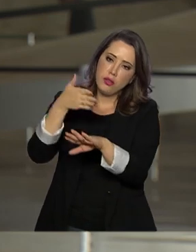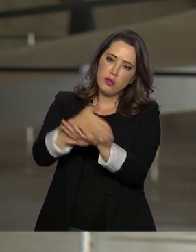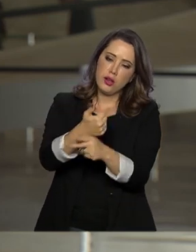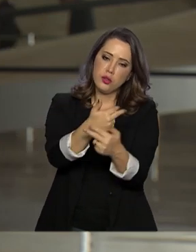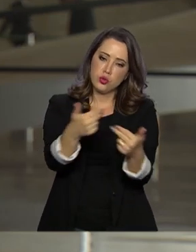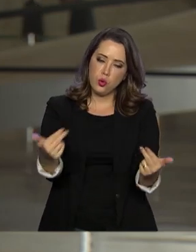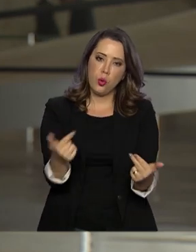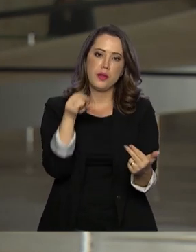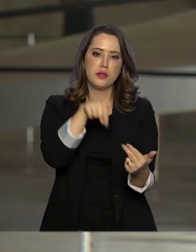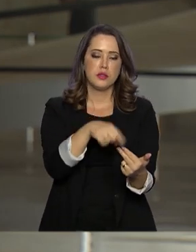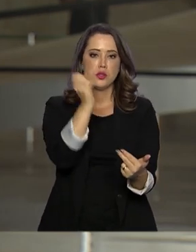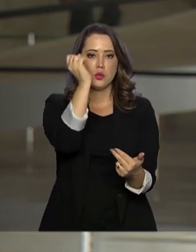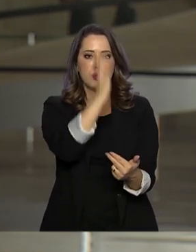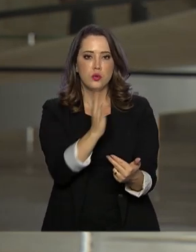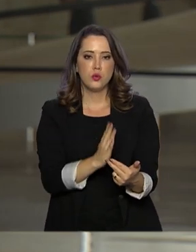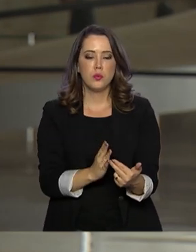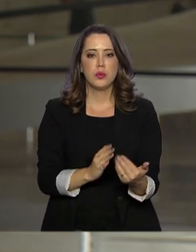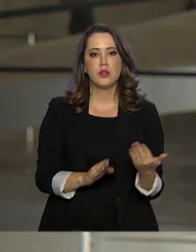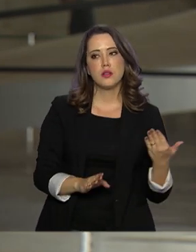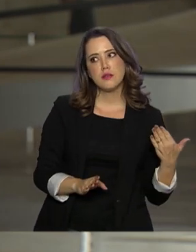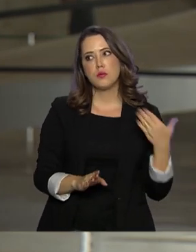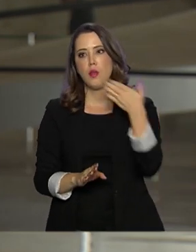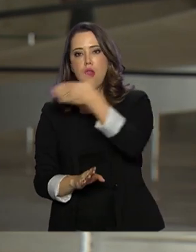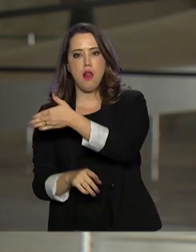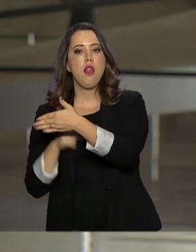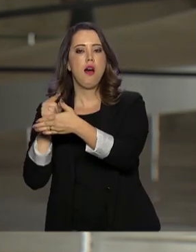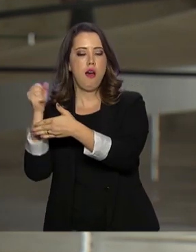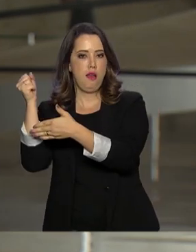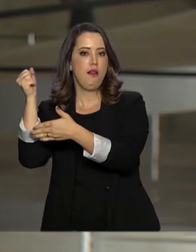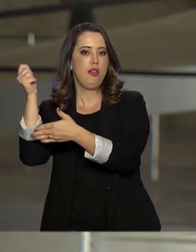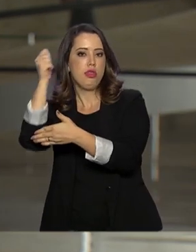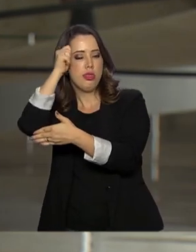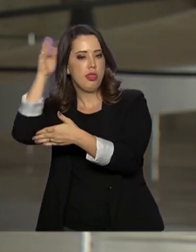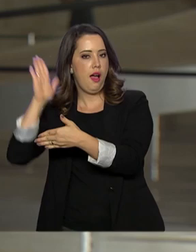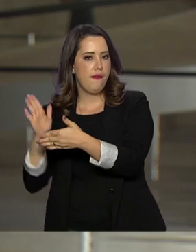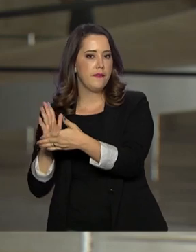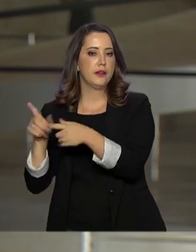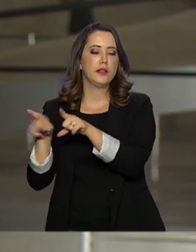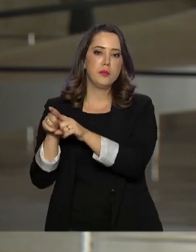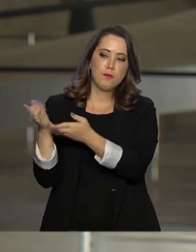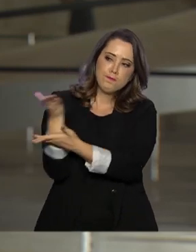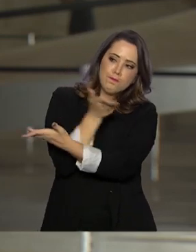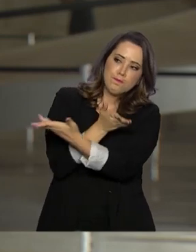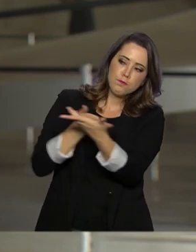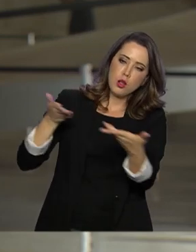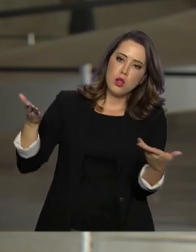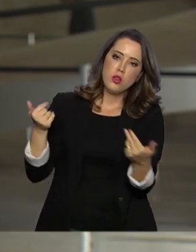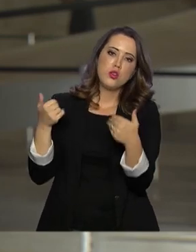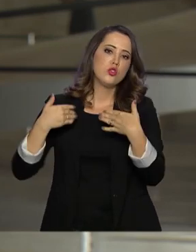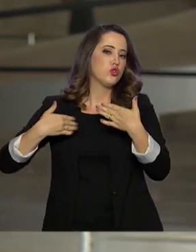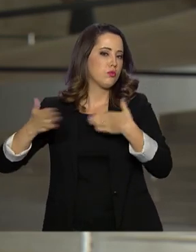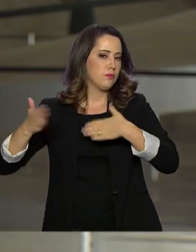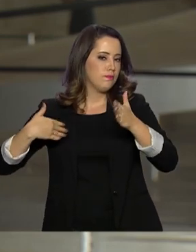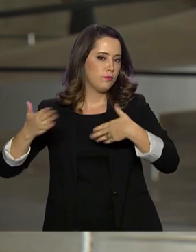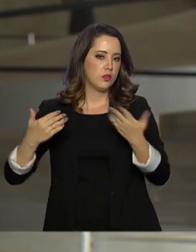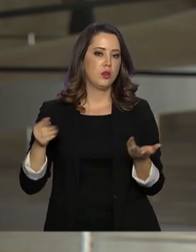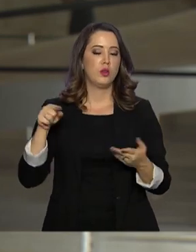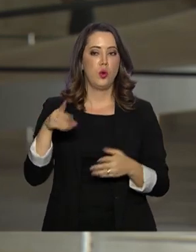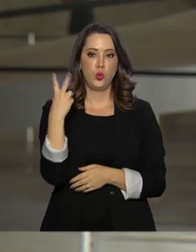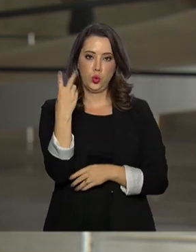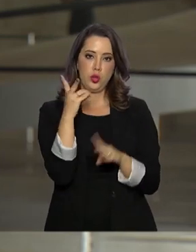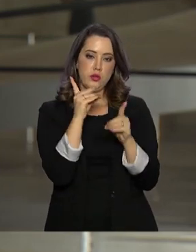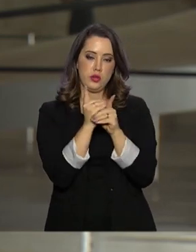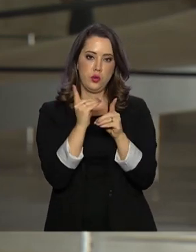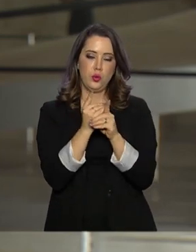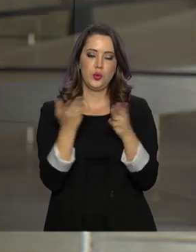manufaturados no país africano. Então, esses dois encontros hoje encerram a agenda bilateral